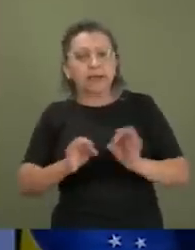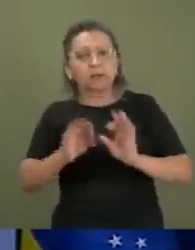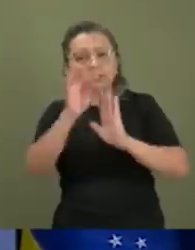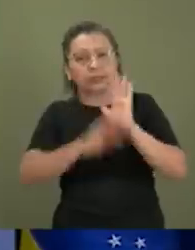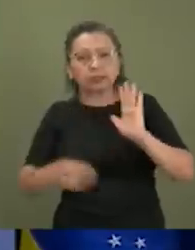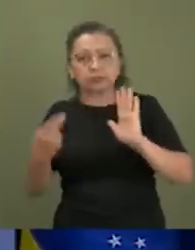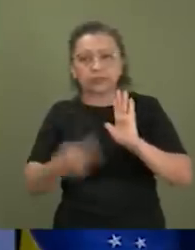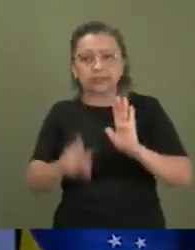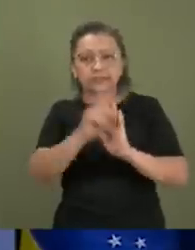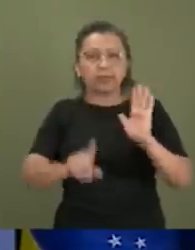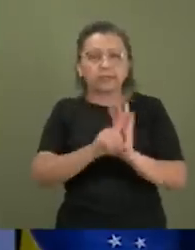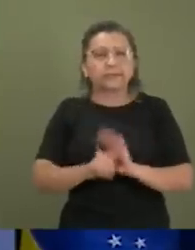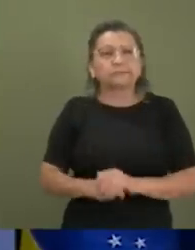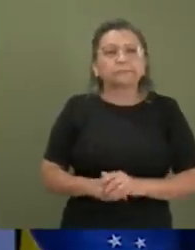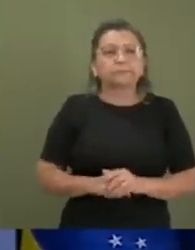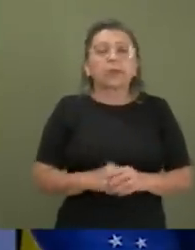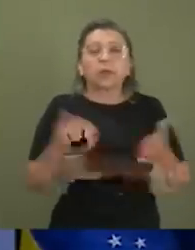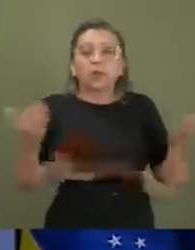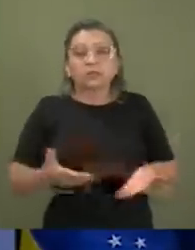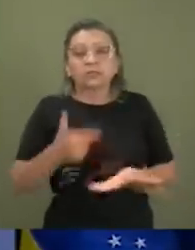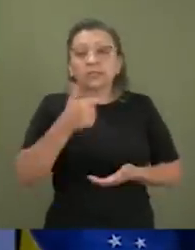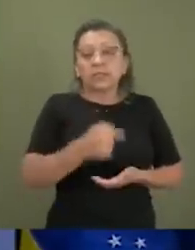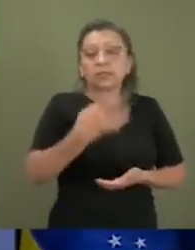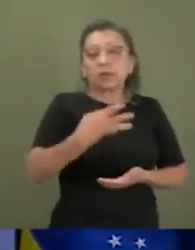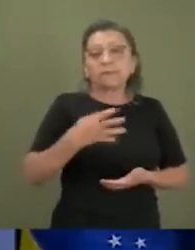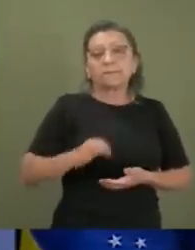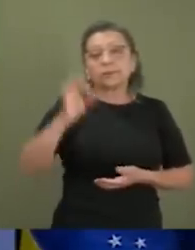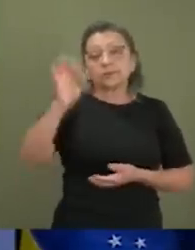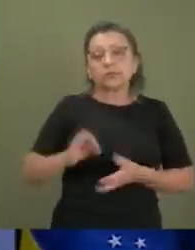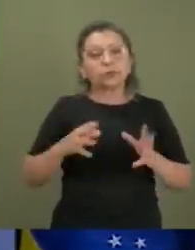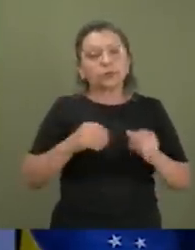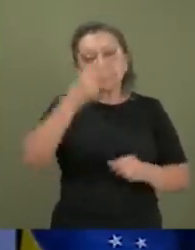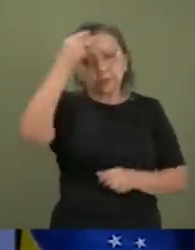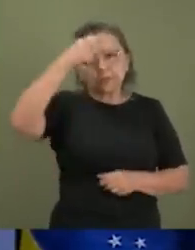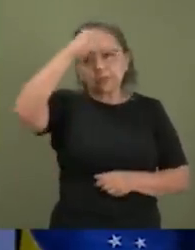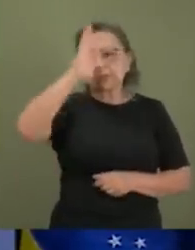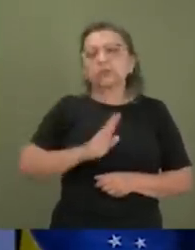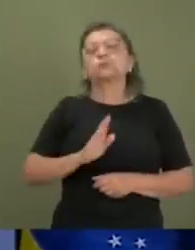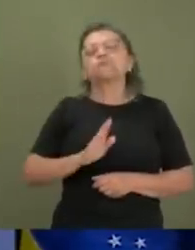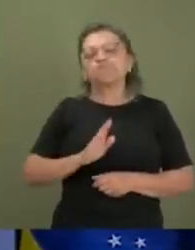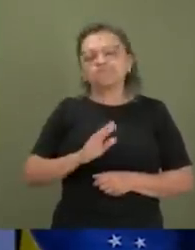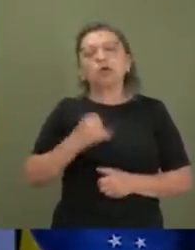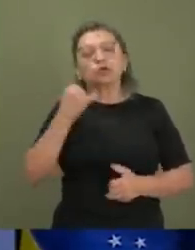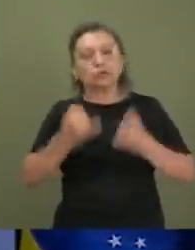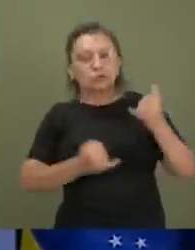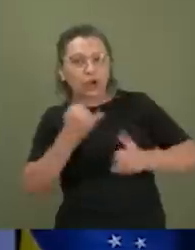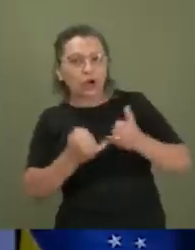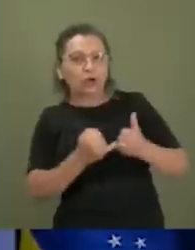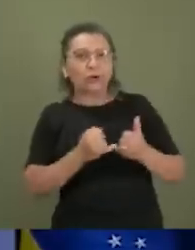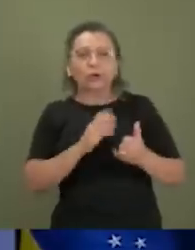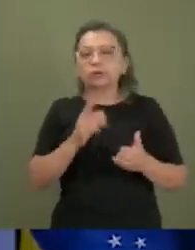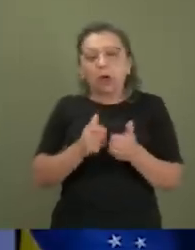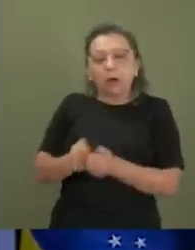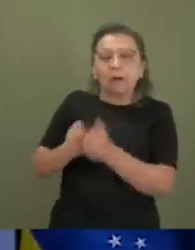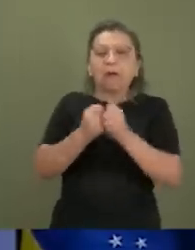legal dos games. Hoje, 74% dos brasileiros jogam. E isso não significa jogar videogame num